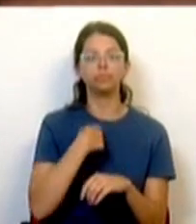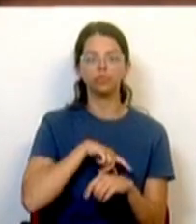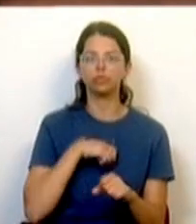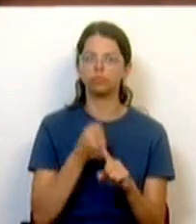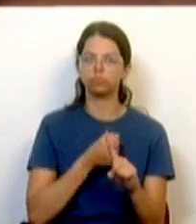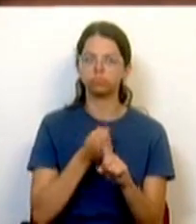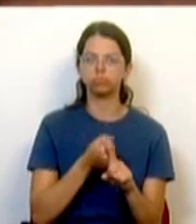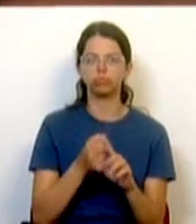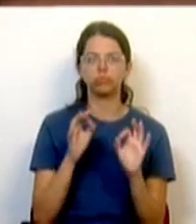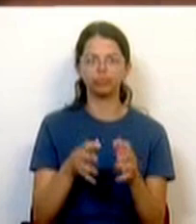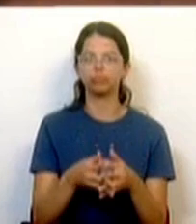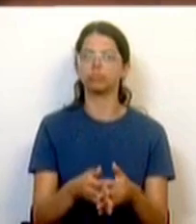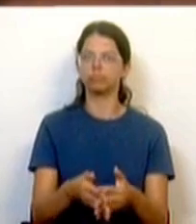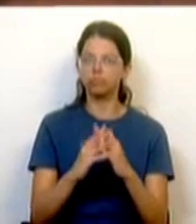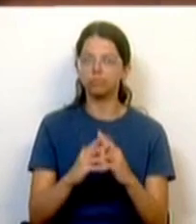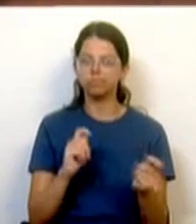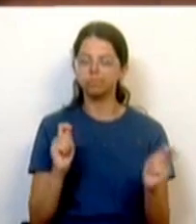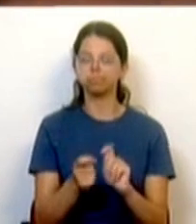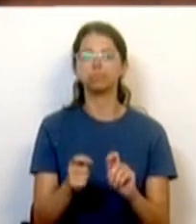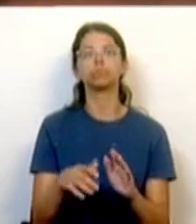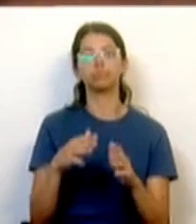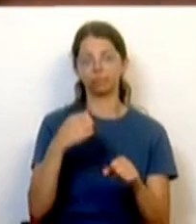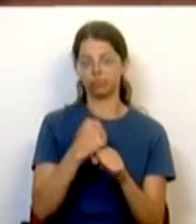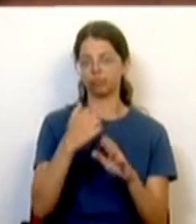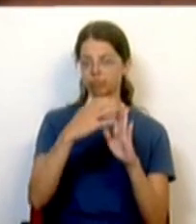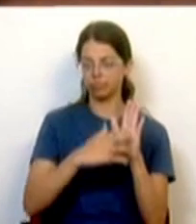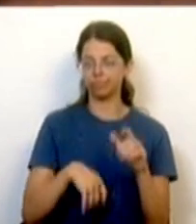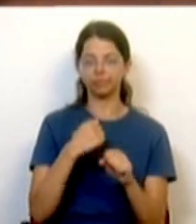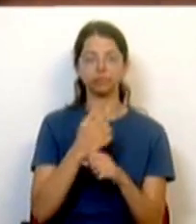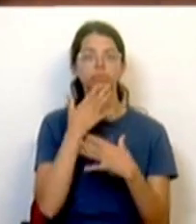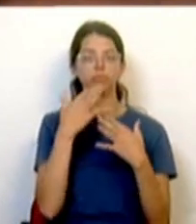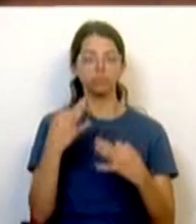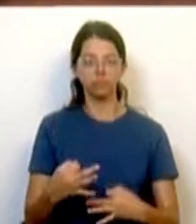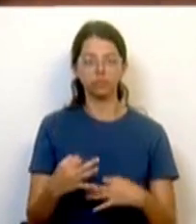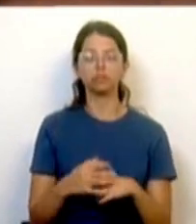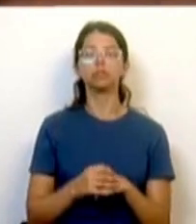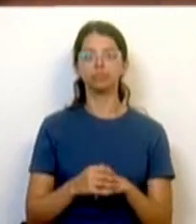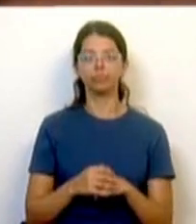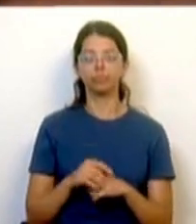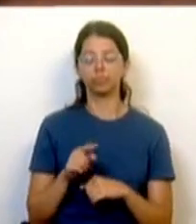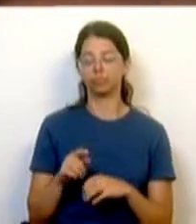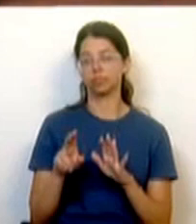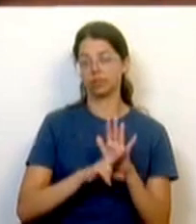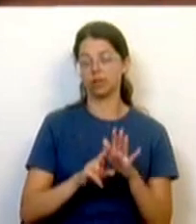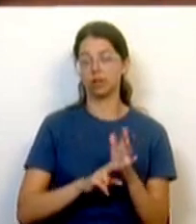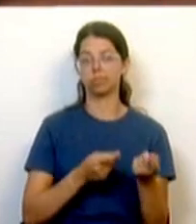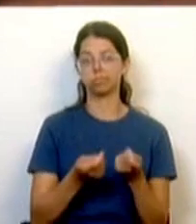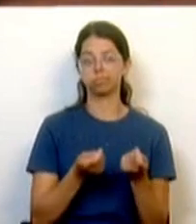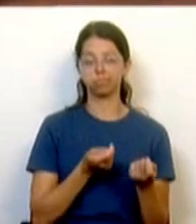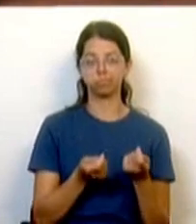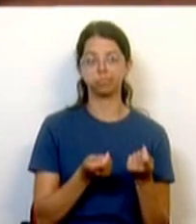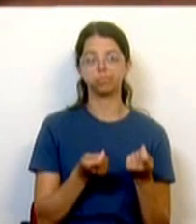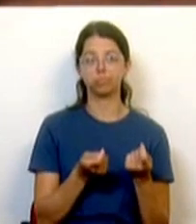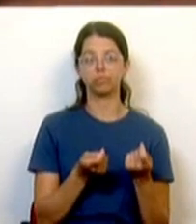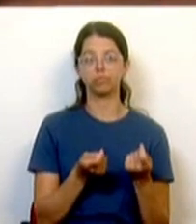estrutural. Por isso, a agenda do trabalho digno, aliás, cuja regulamentação da dimensão da